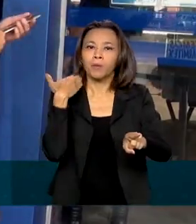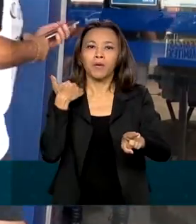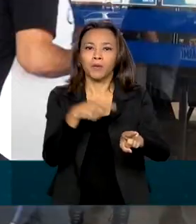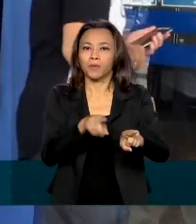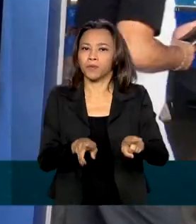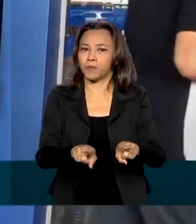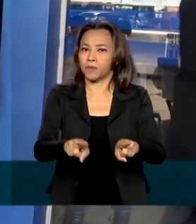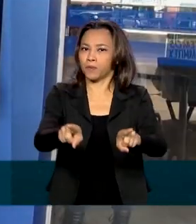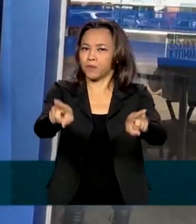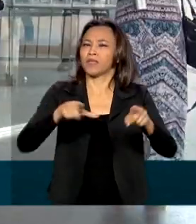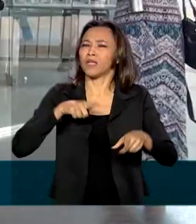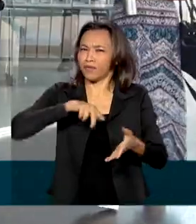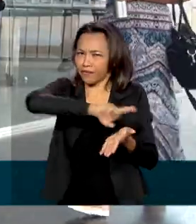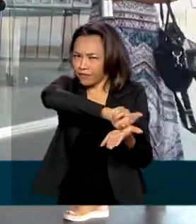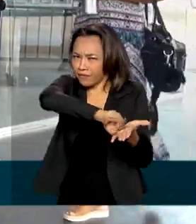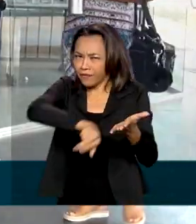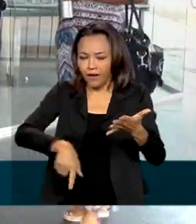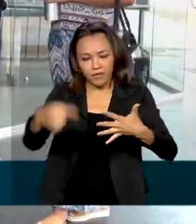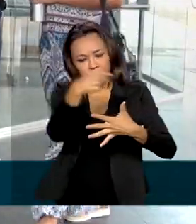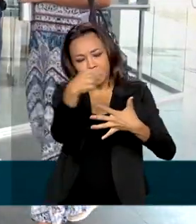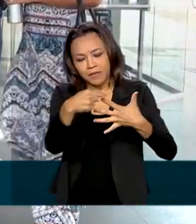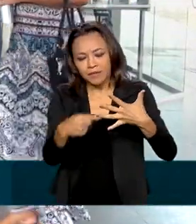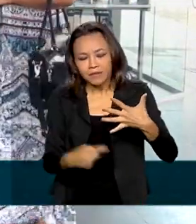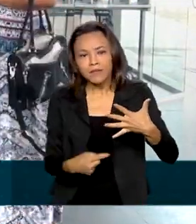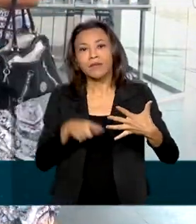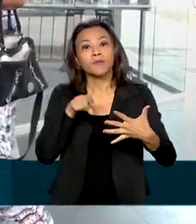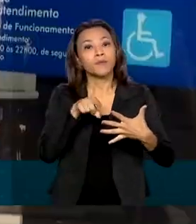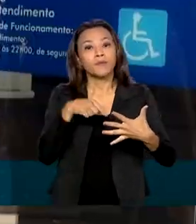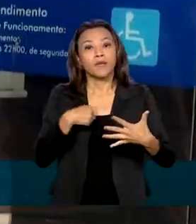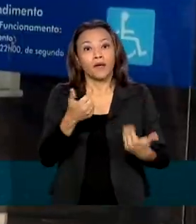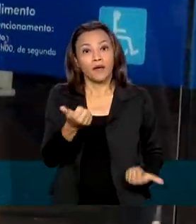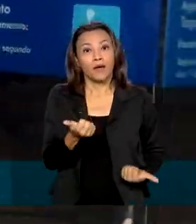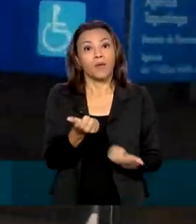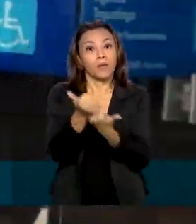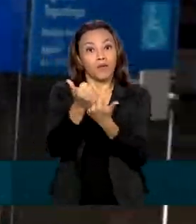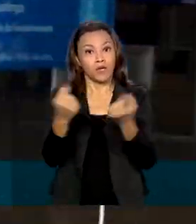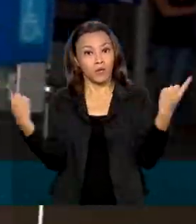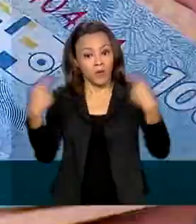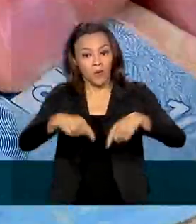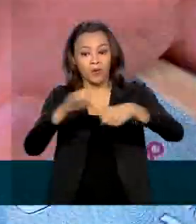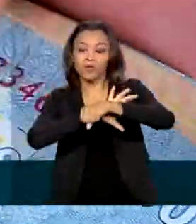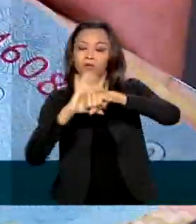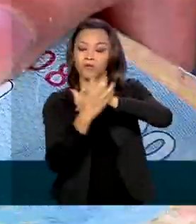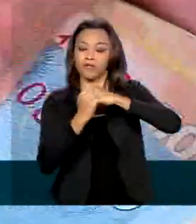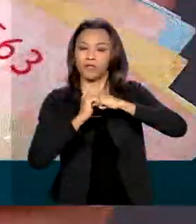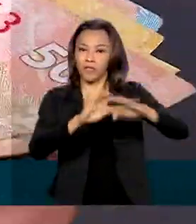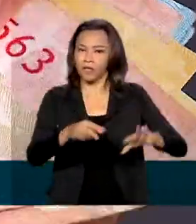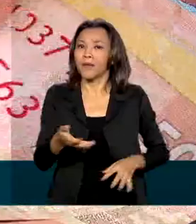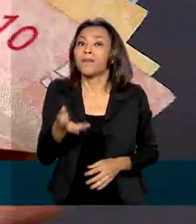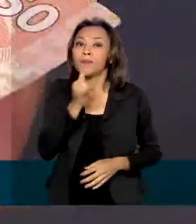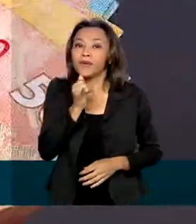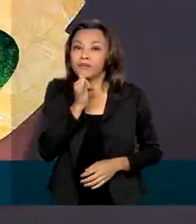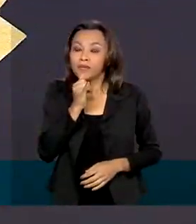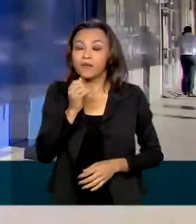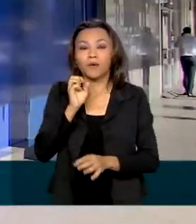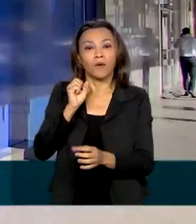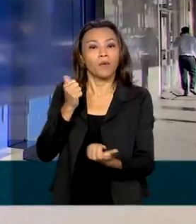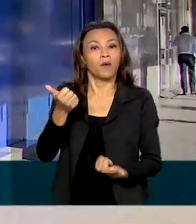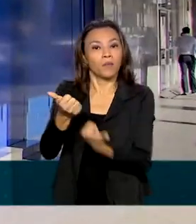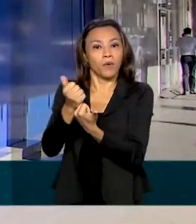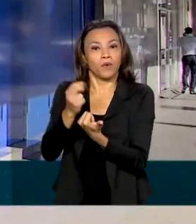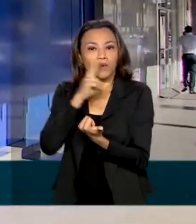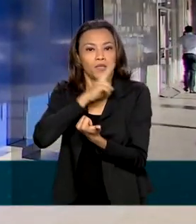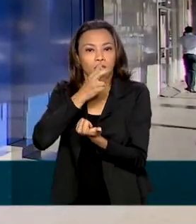conjunto de iniciativas fundamentais no enfrentamento à Covid-19, como, por exemplo, o auxílio emergencial.